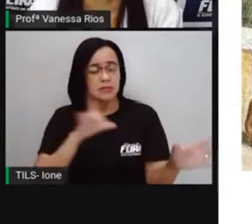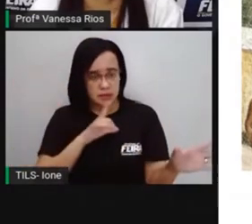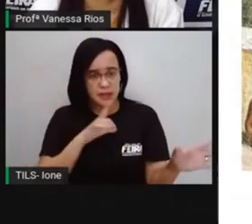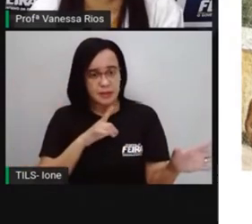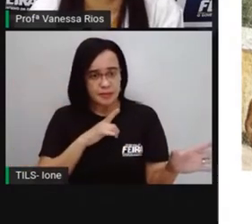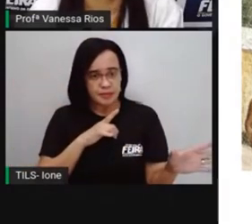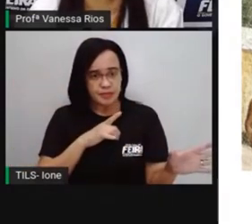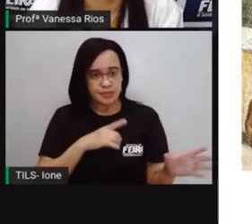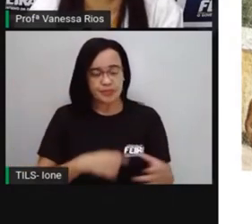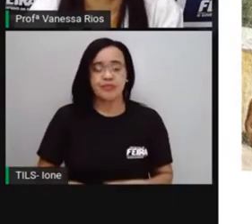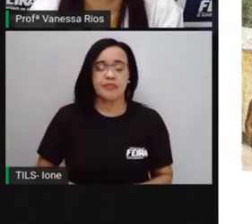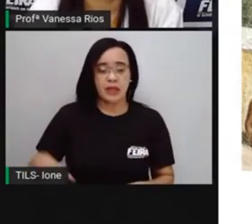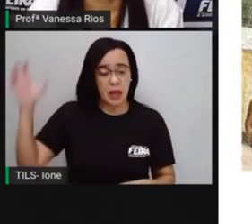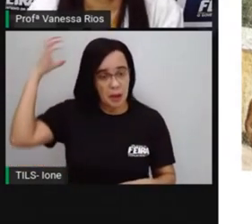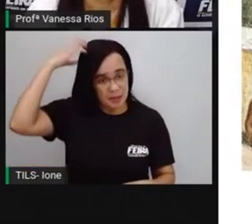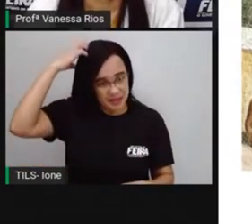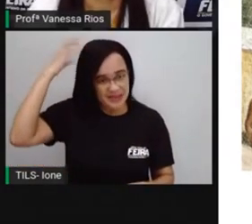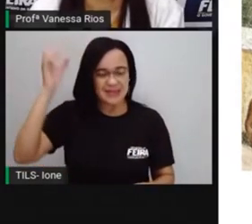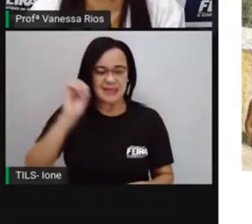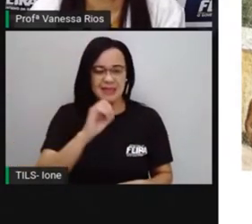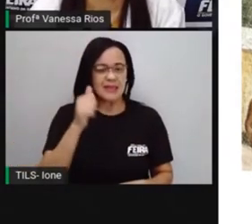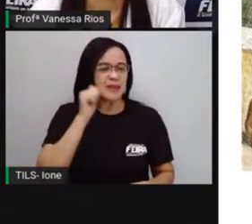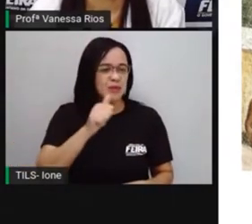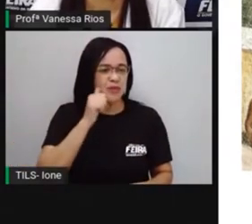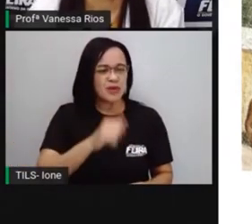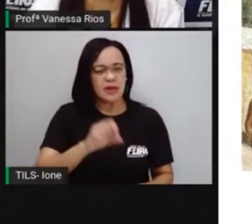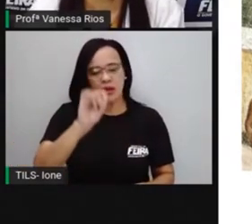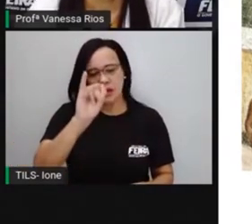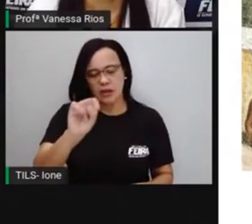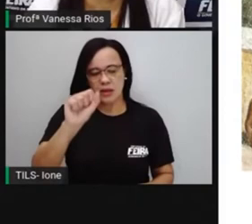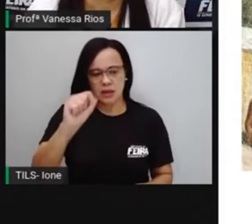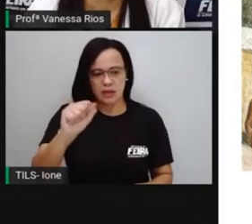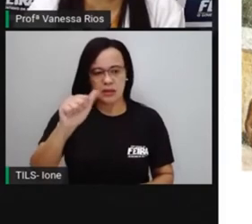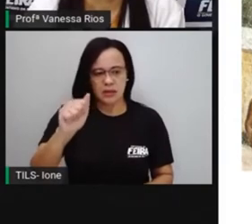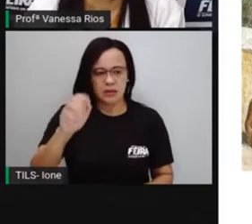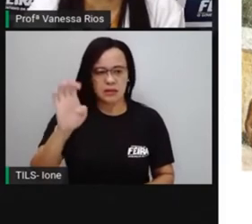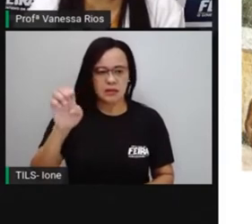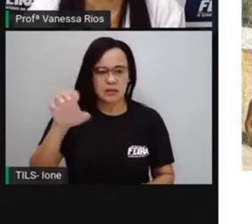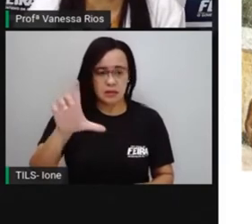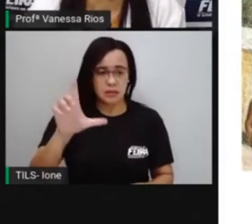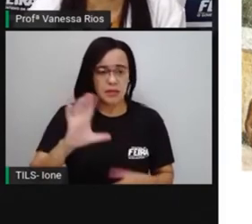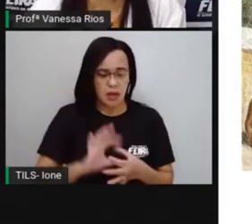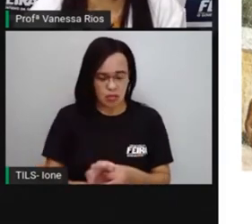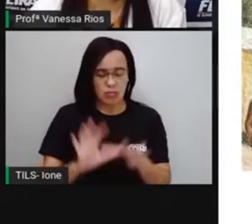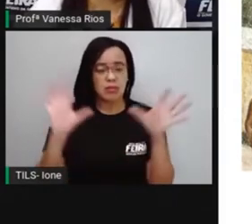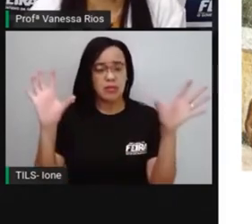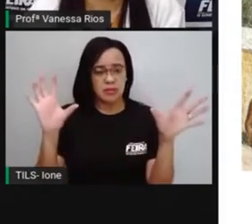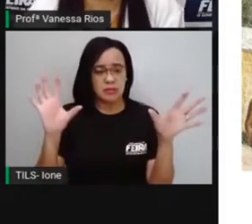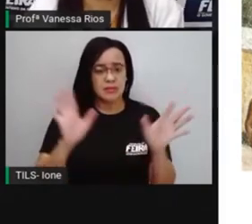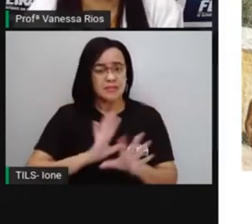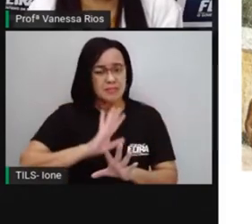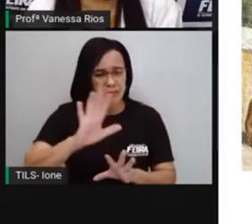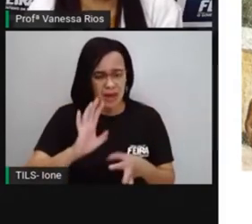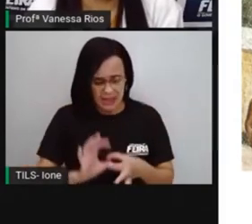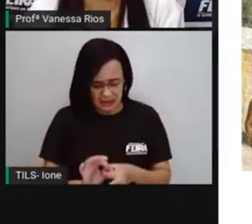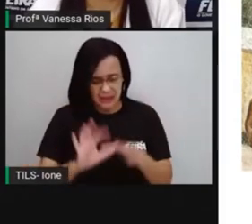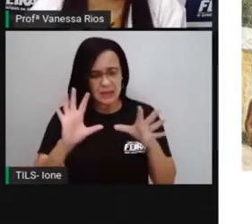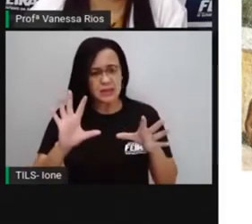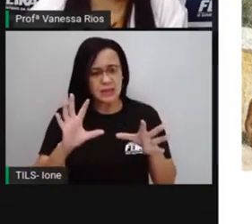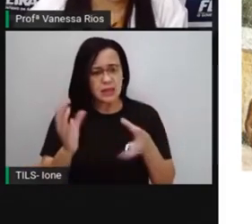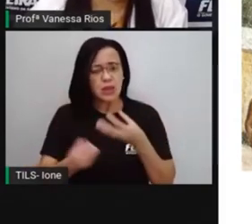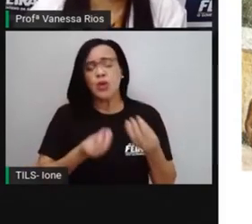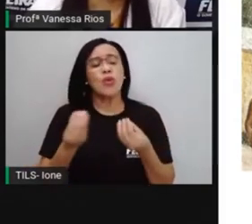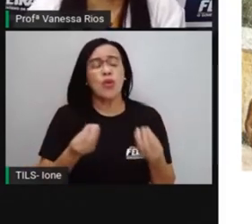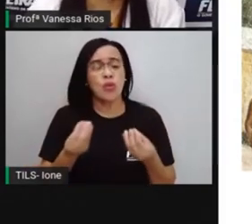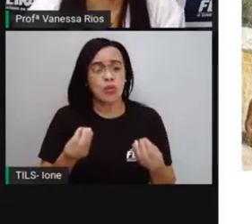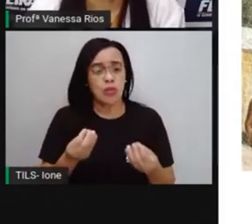Aos africanos. O que a gente percebe, né? Essa liberdade, ela aconteceu lá no